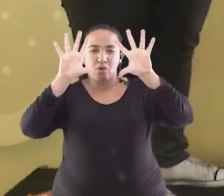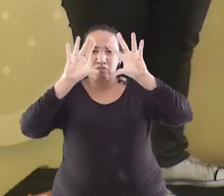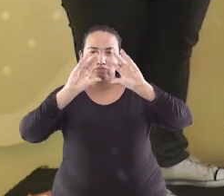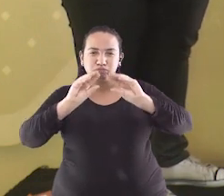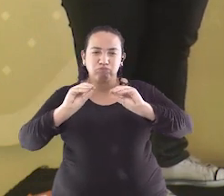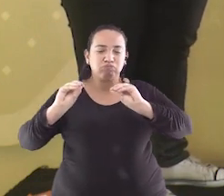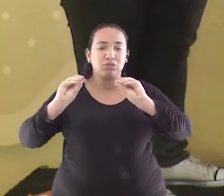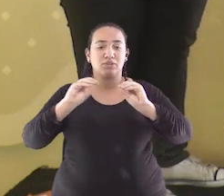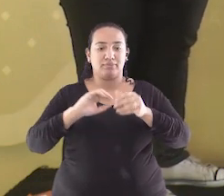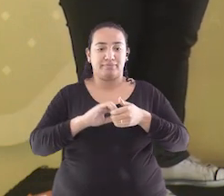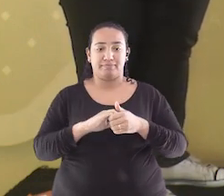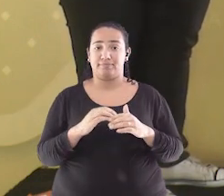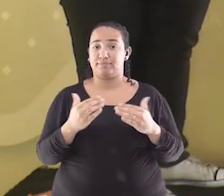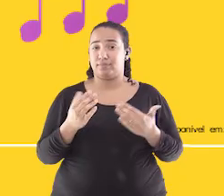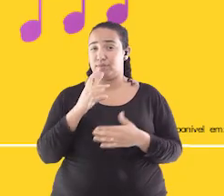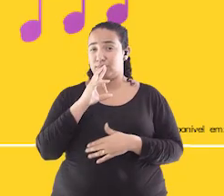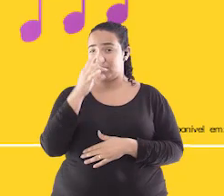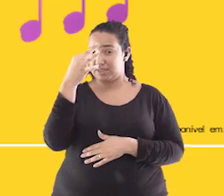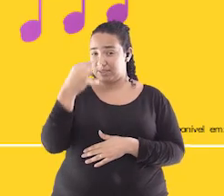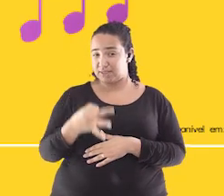Fabrício, ela acertou a música?